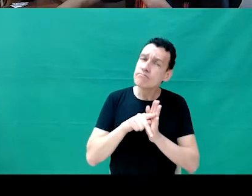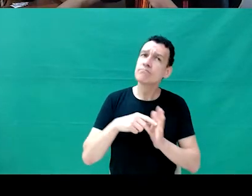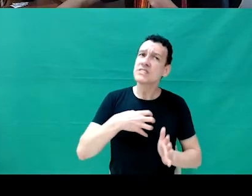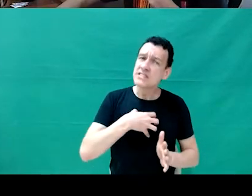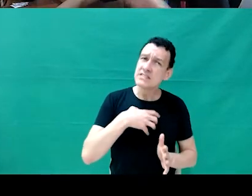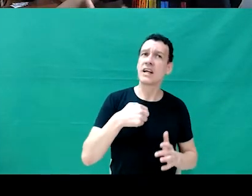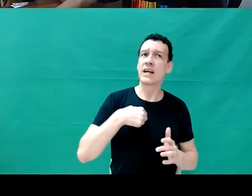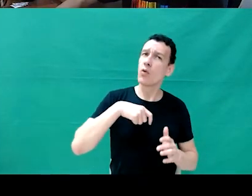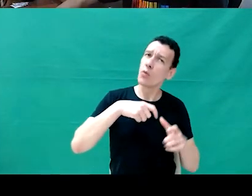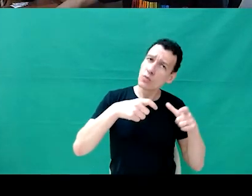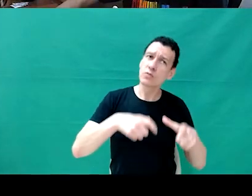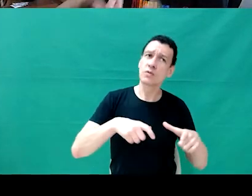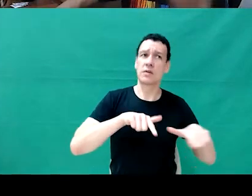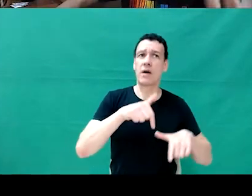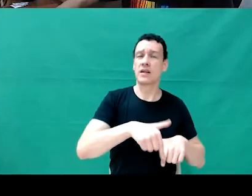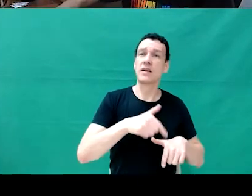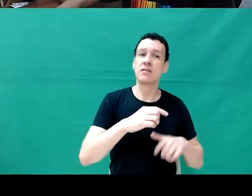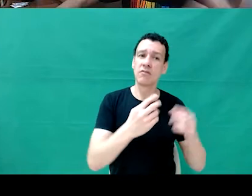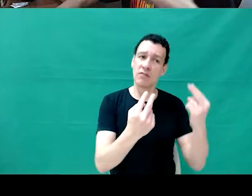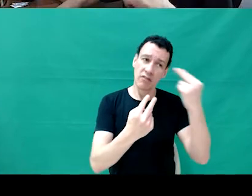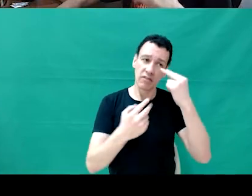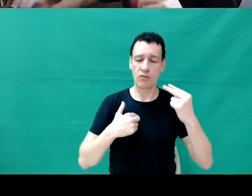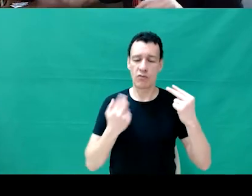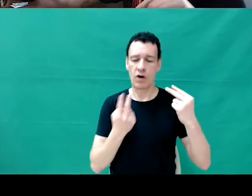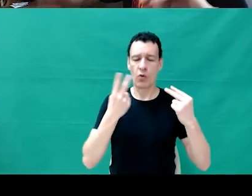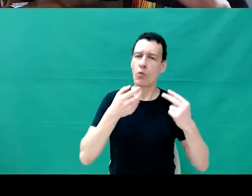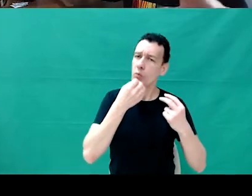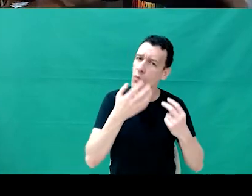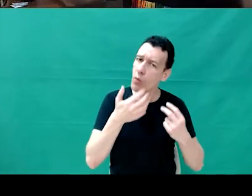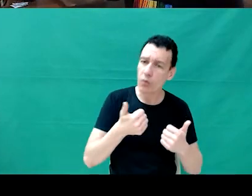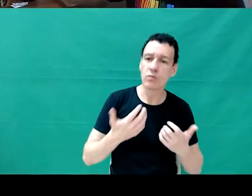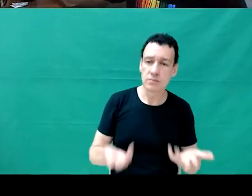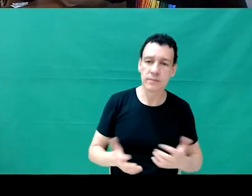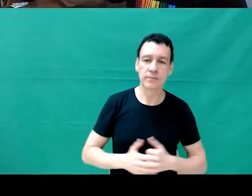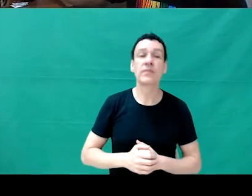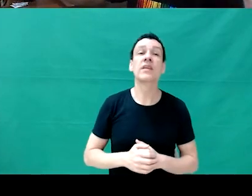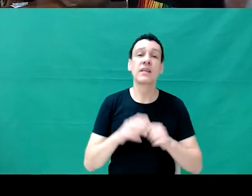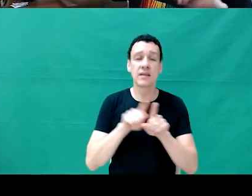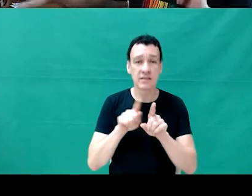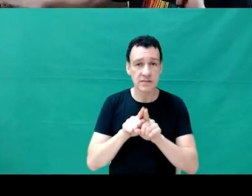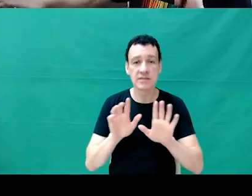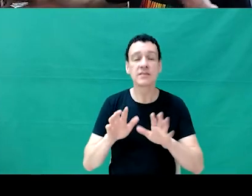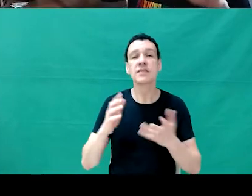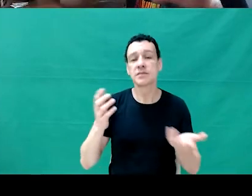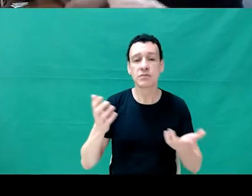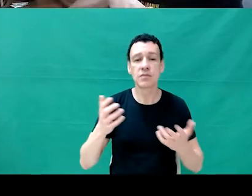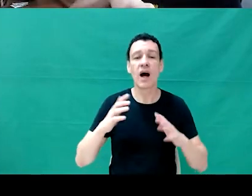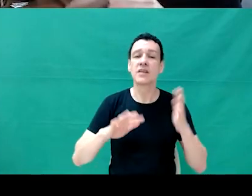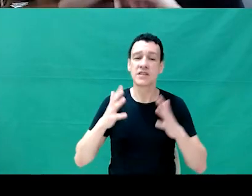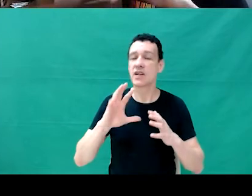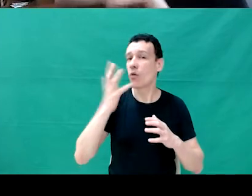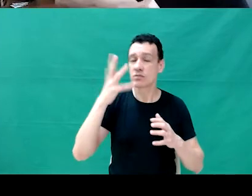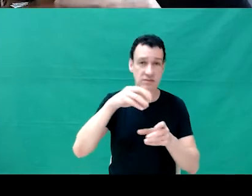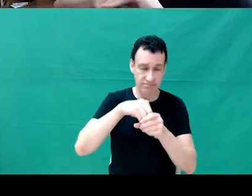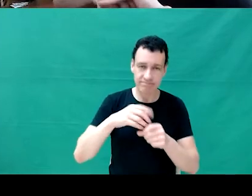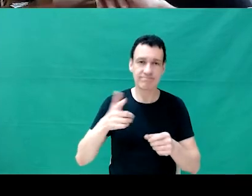que o meu trabalho é valorizado. A percepção das pessoas sobre o que acontece na empresa sobre discriminação e assédio, a gente também botou.